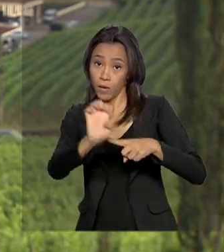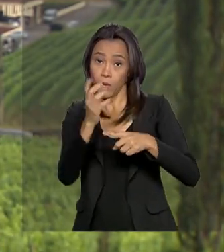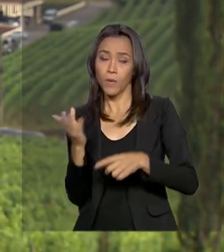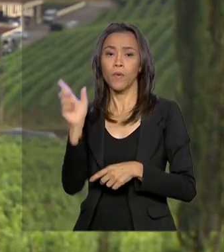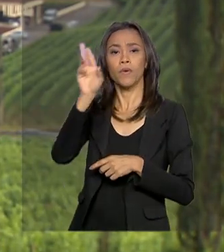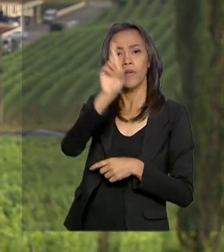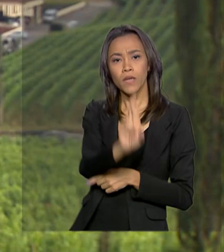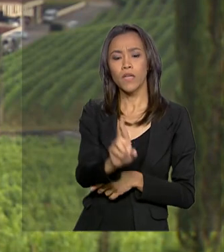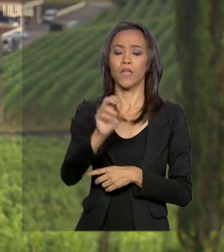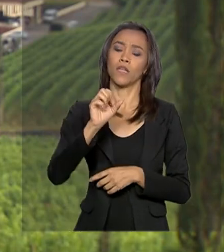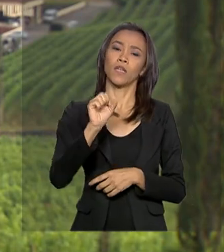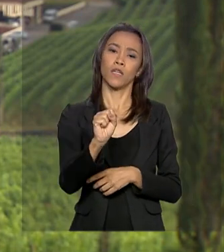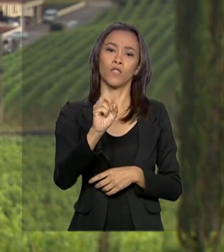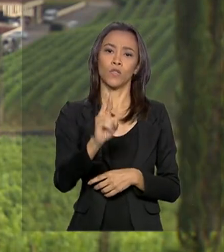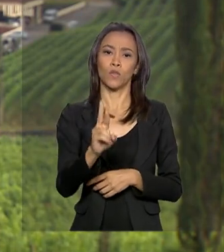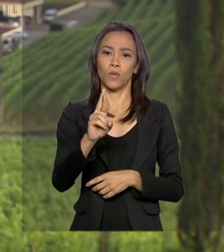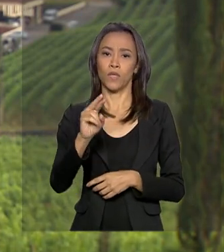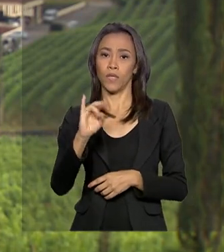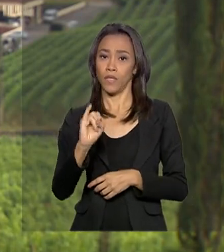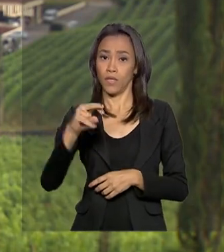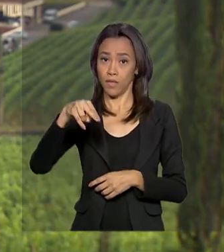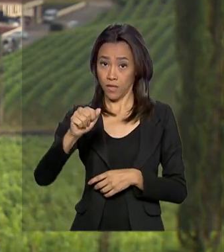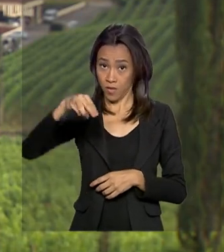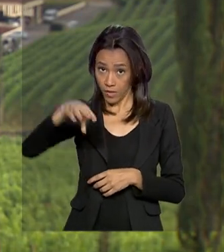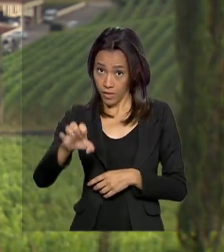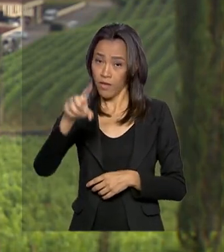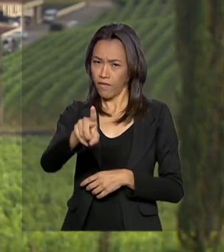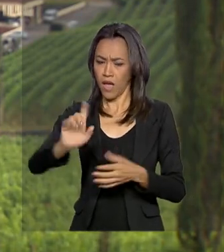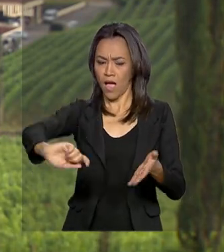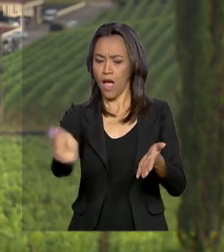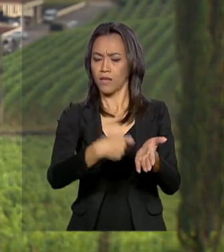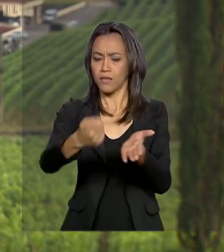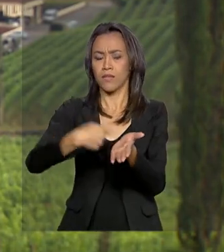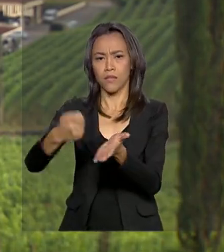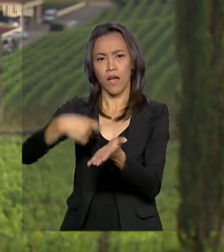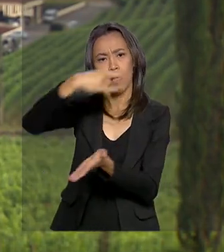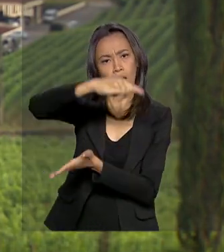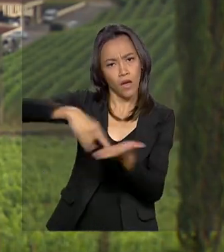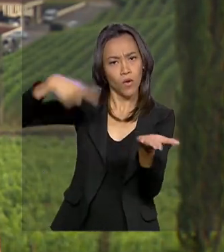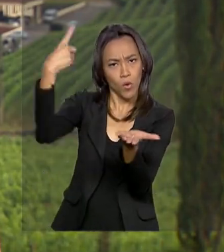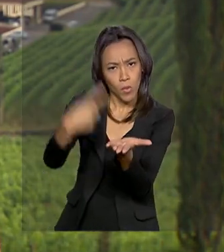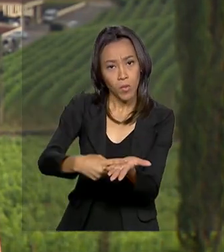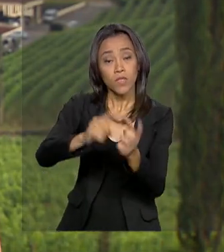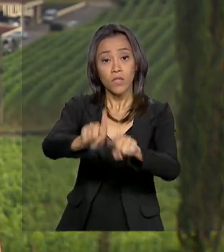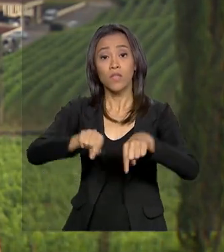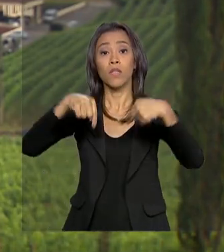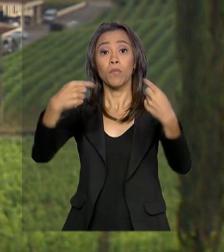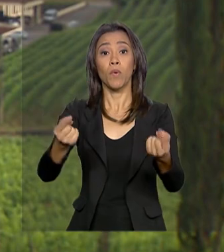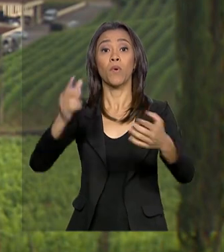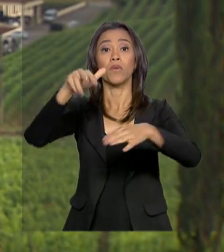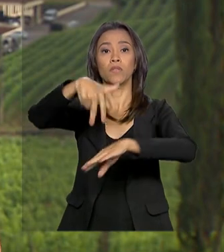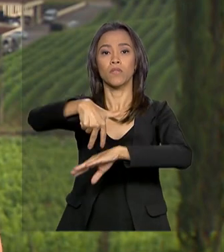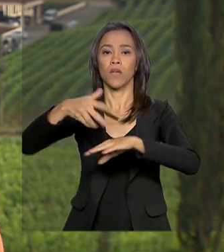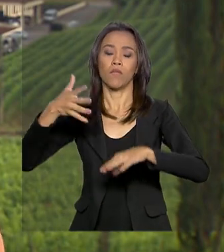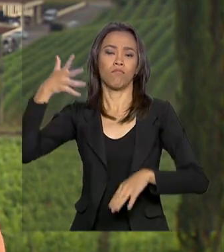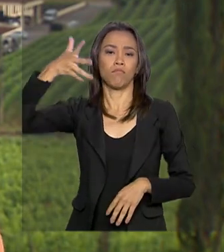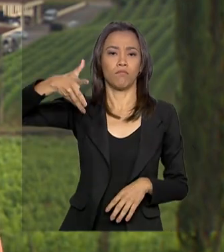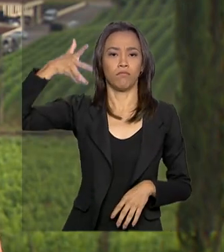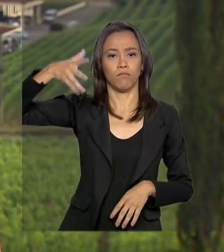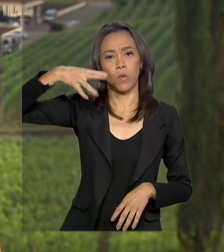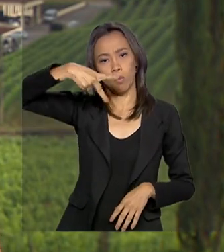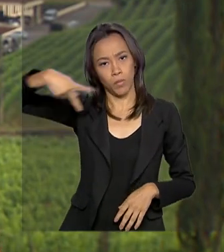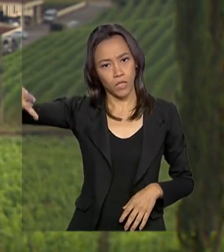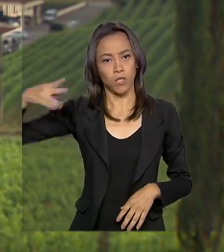encontro pelo menos cinco acordos de cooperação e ao final dos trabalhos está prevista uma declaração à imprensa pelo